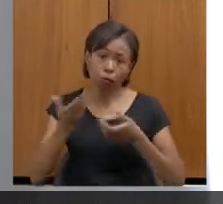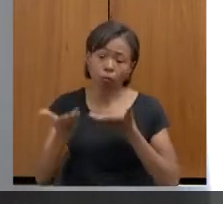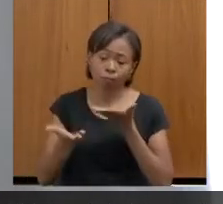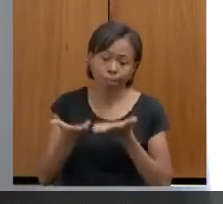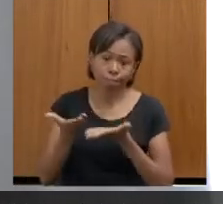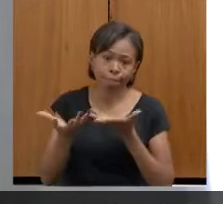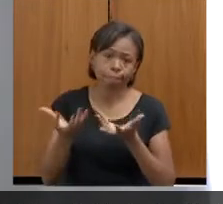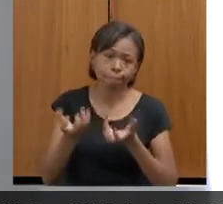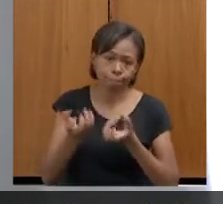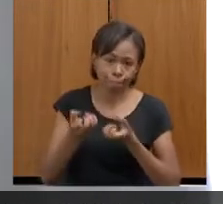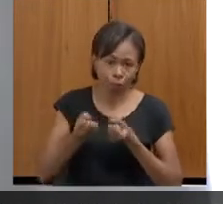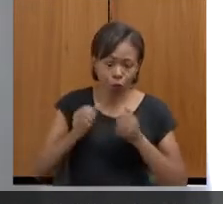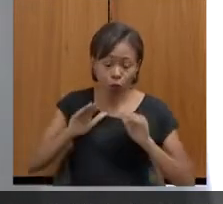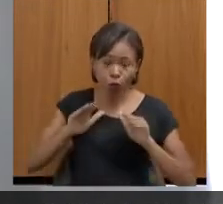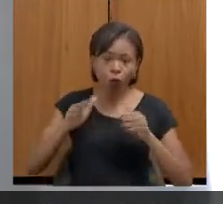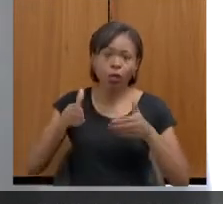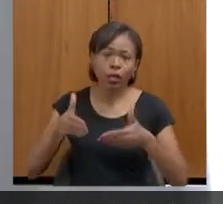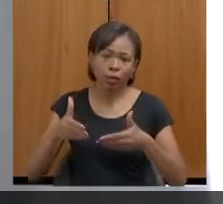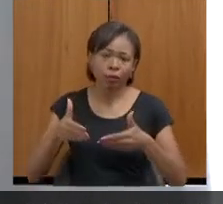direcionado.